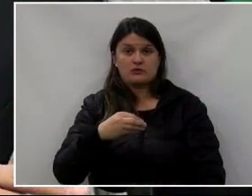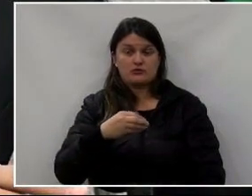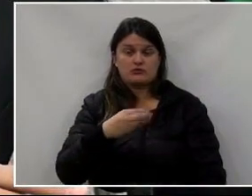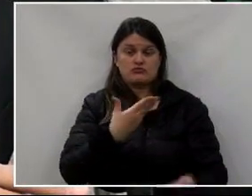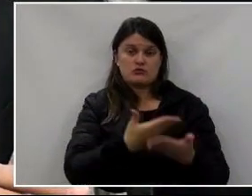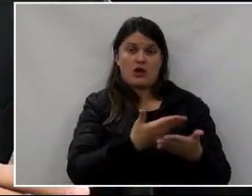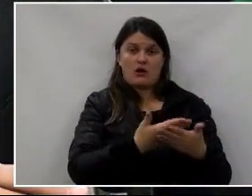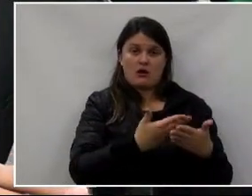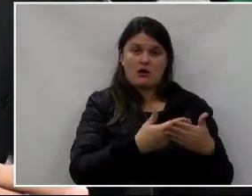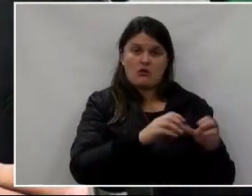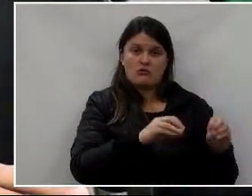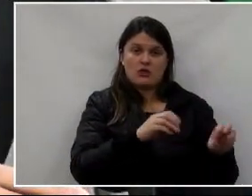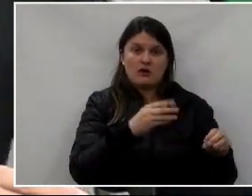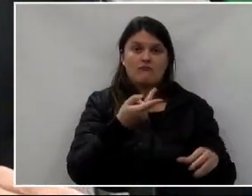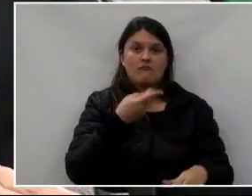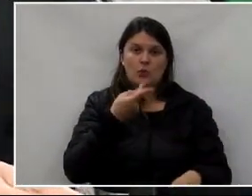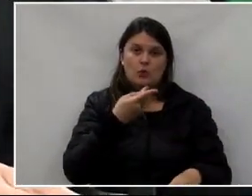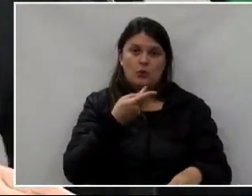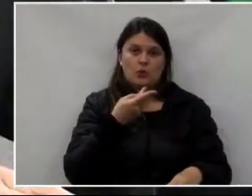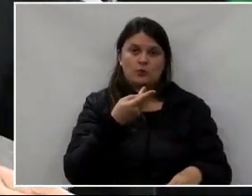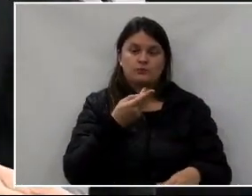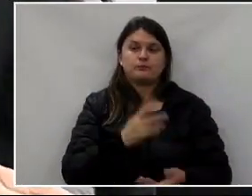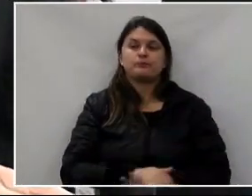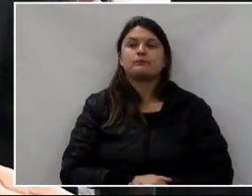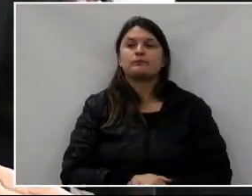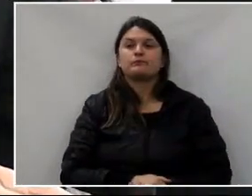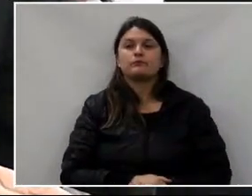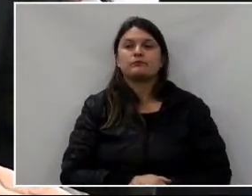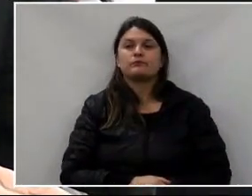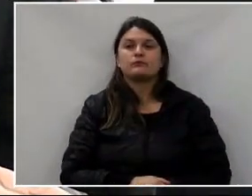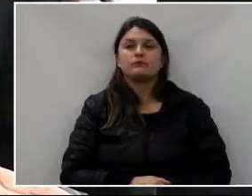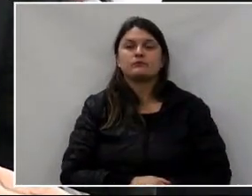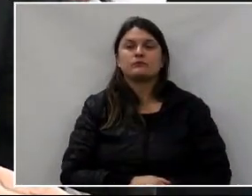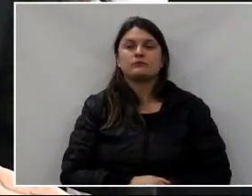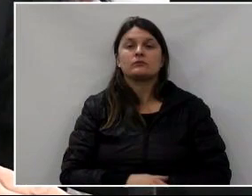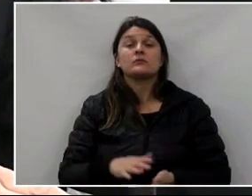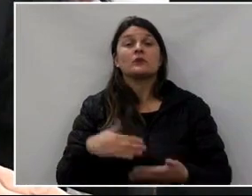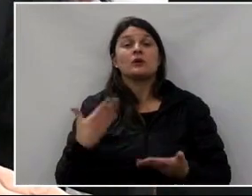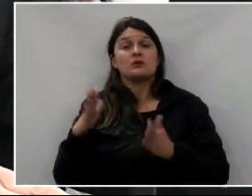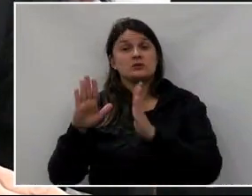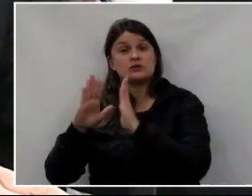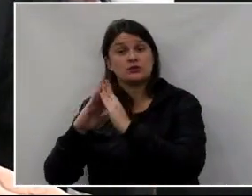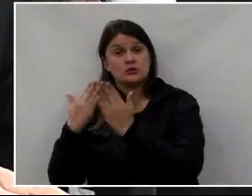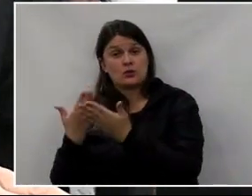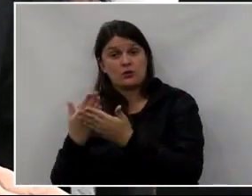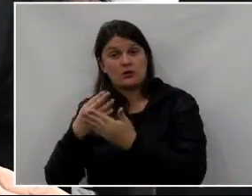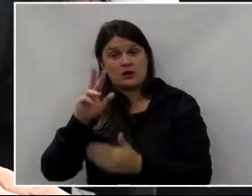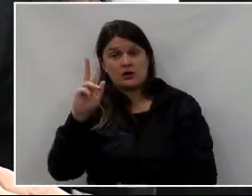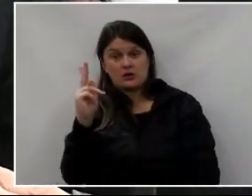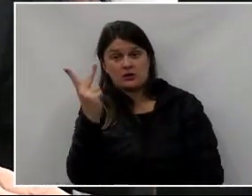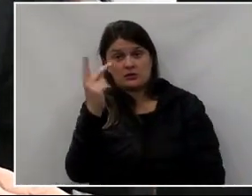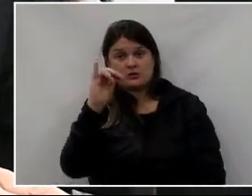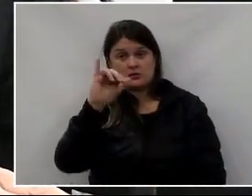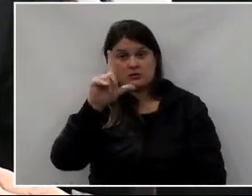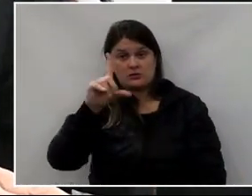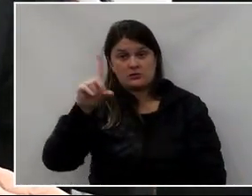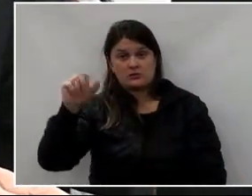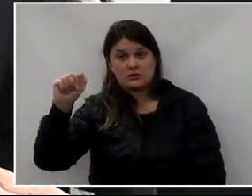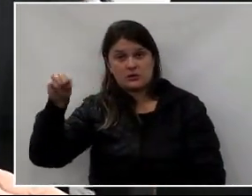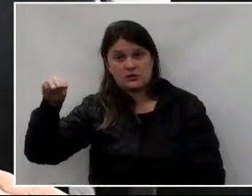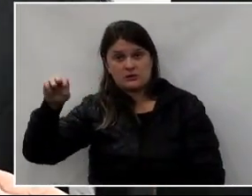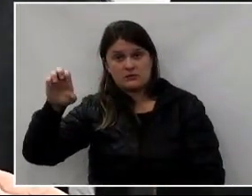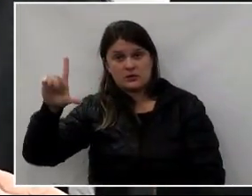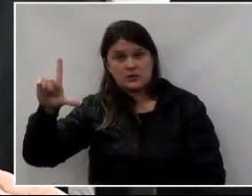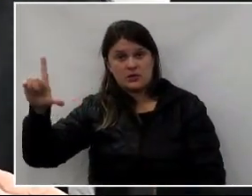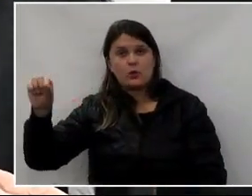aula lá, e tem me falado. E ali a questão do Colégio Hilda Mello sendo deslocado